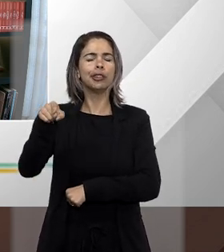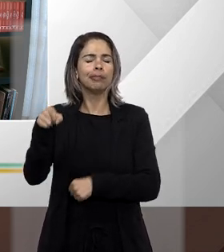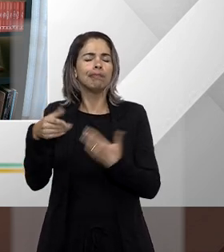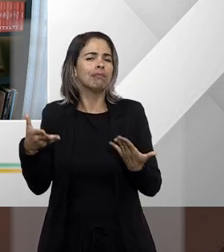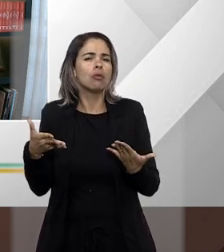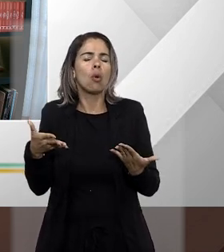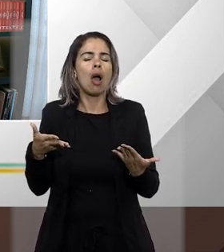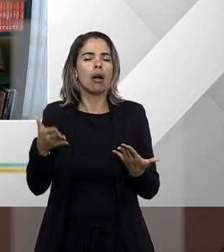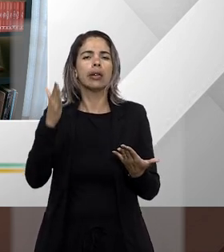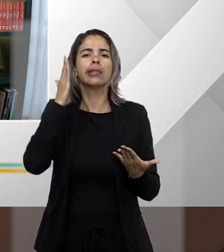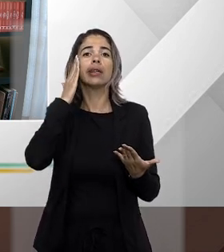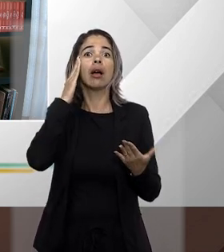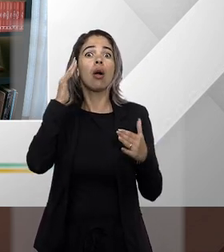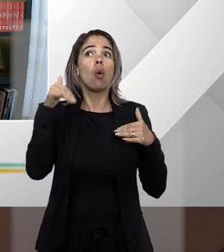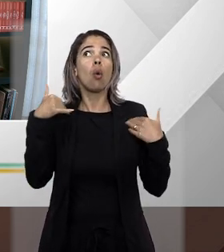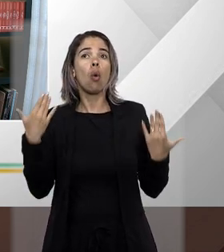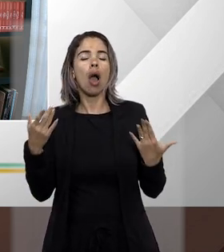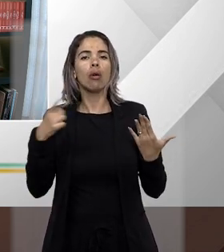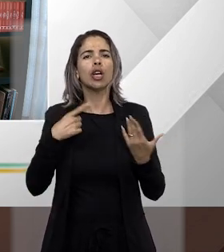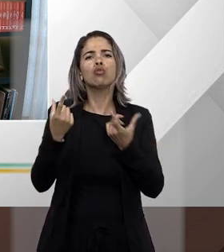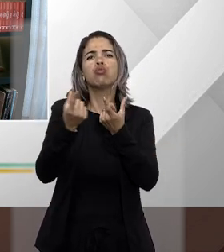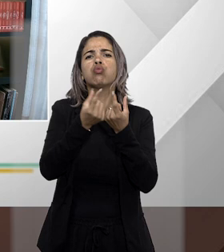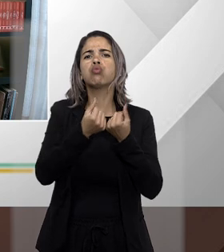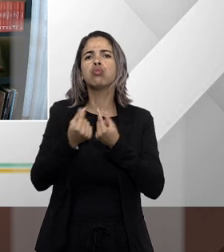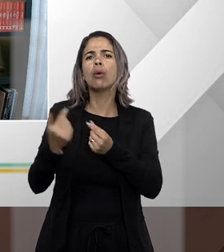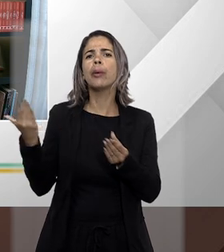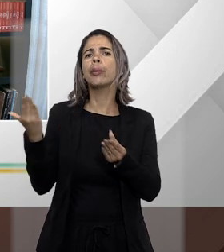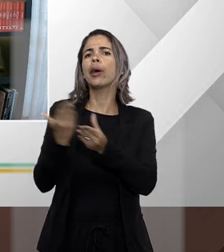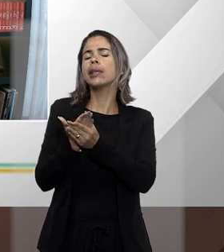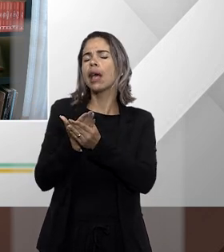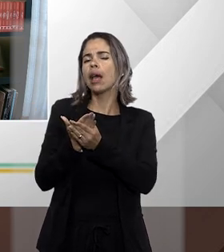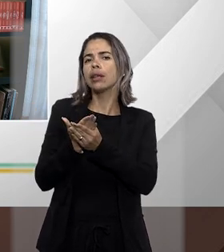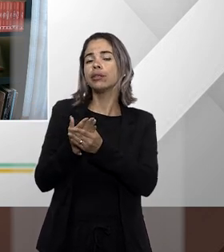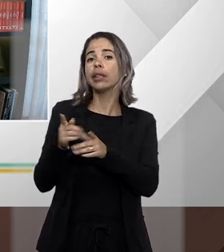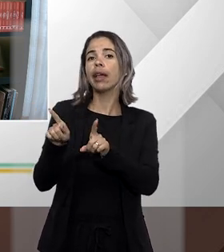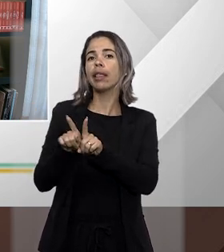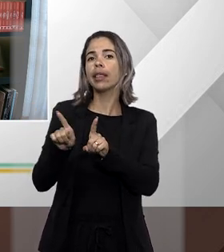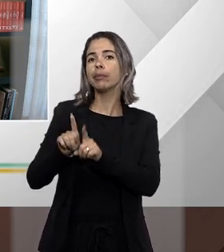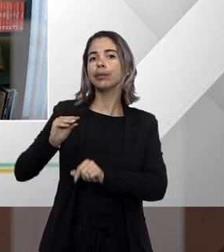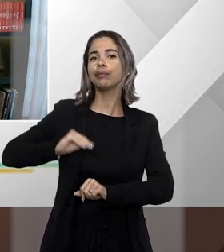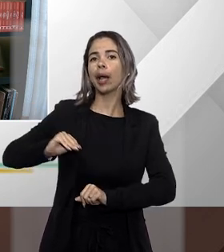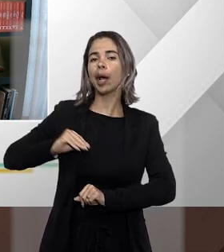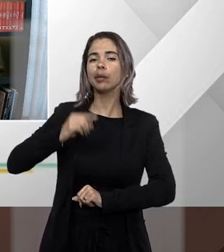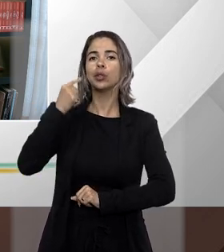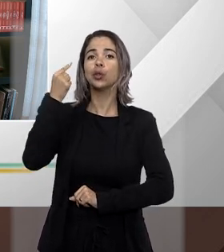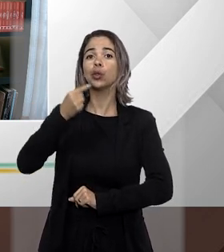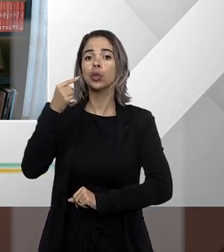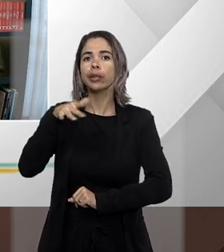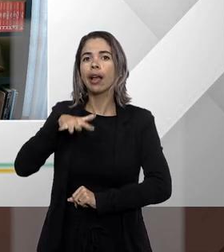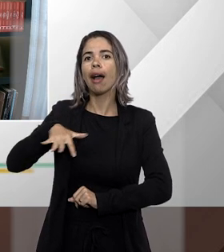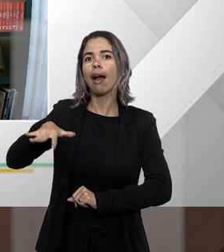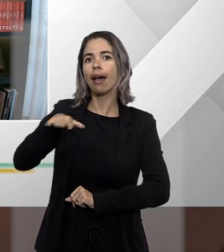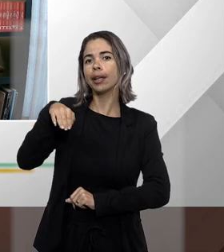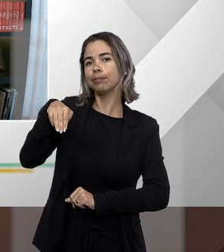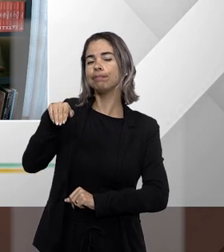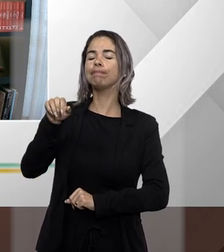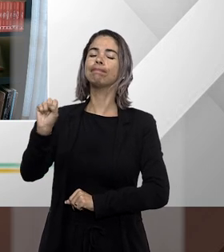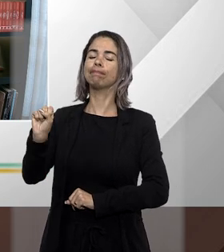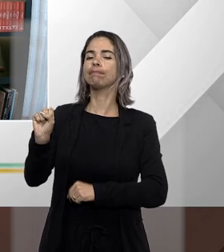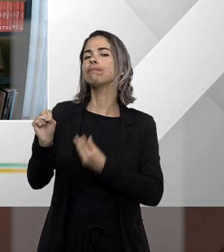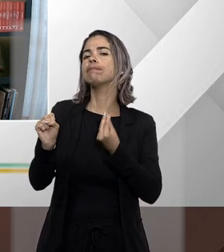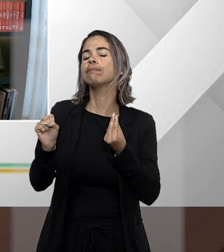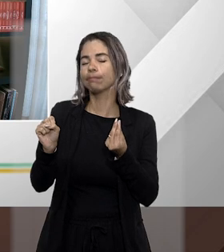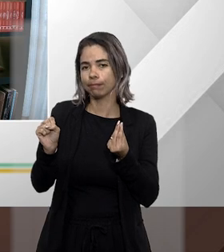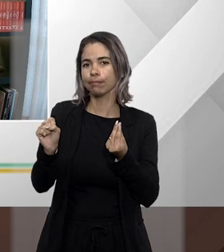custas processuais e a questão dos honorários advocatícios no âmbito do mandato de segurança ok essa questão ela foge um